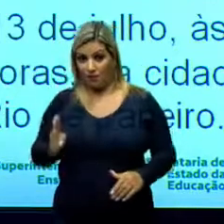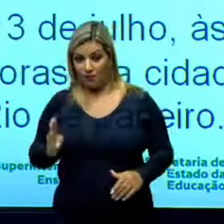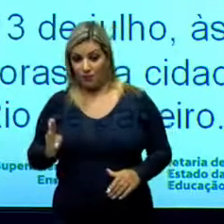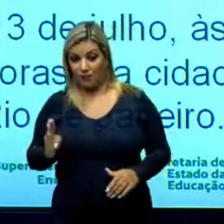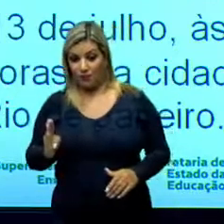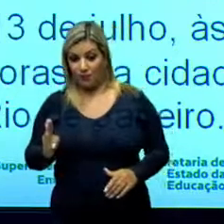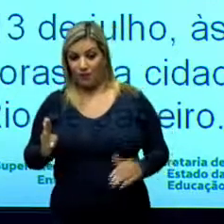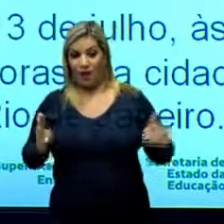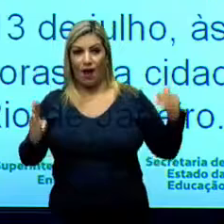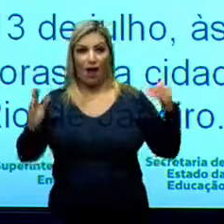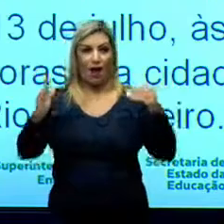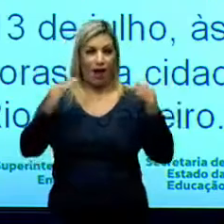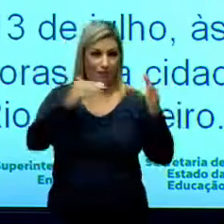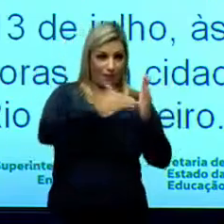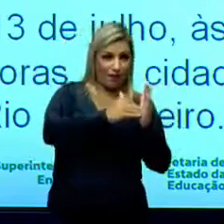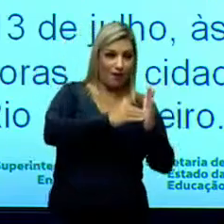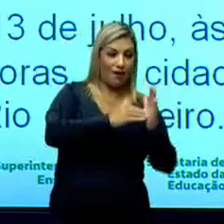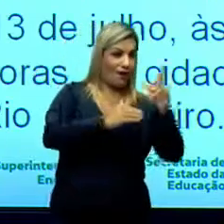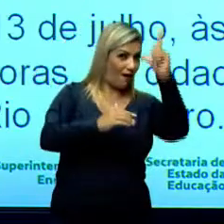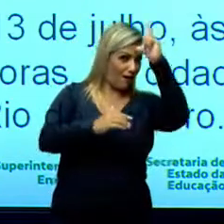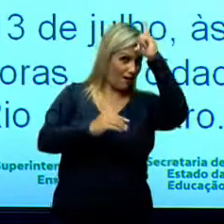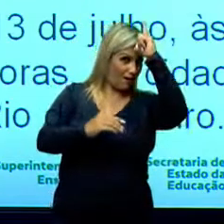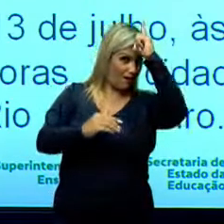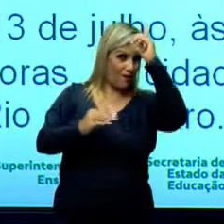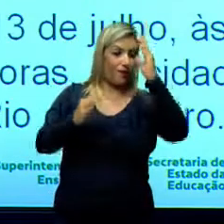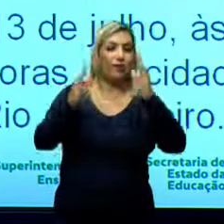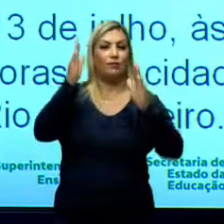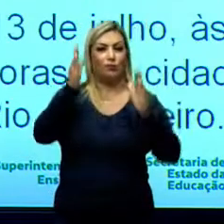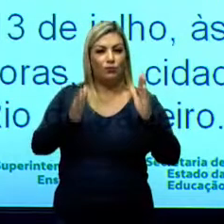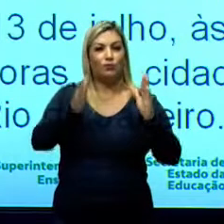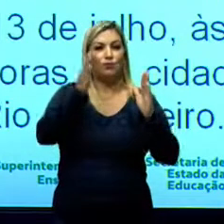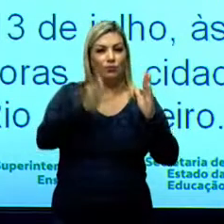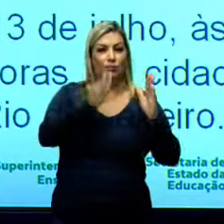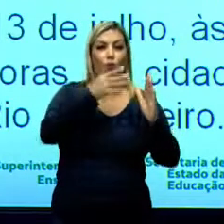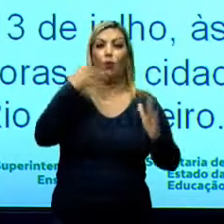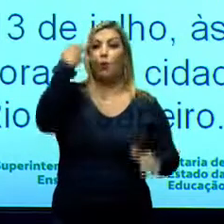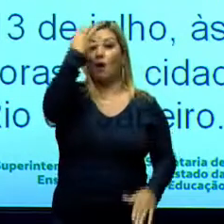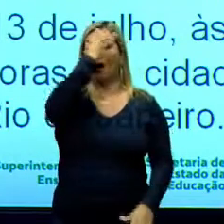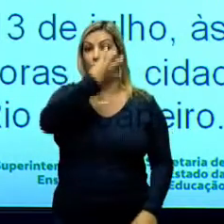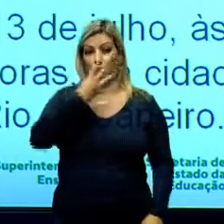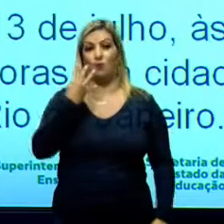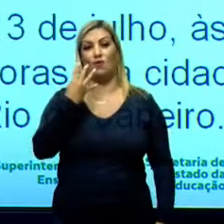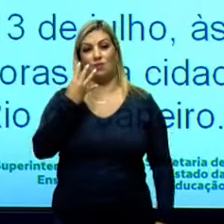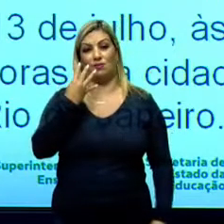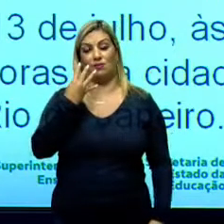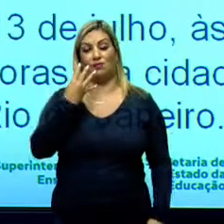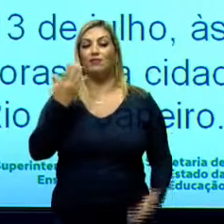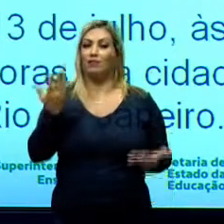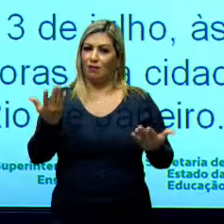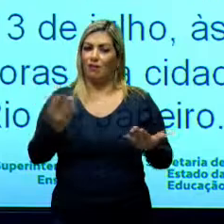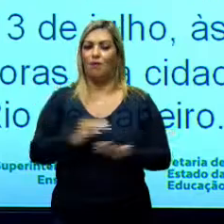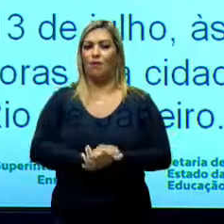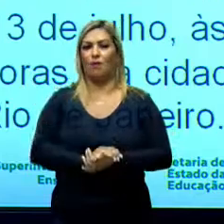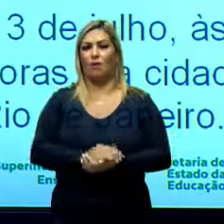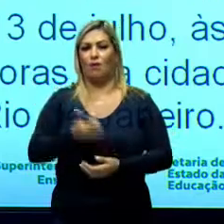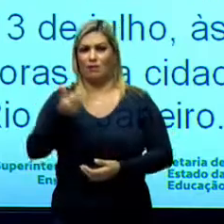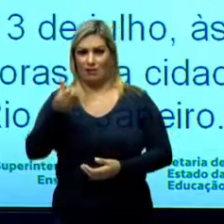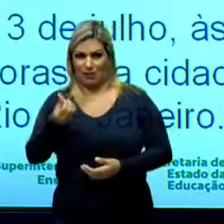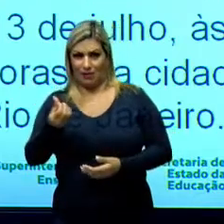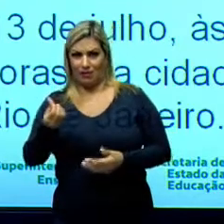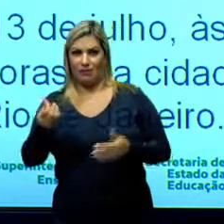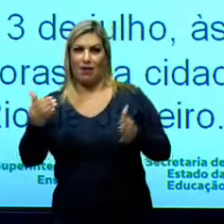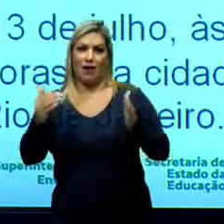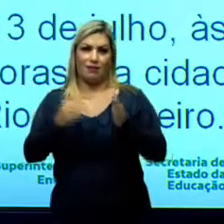faixa do Brasil até Berlim, eu tenho aqui o passar de 4 horas, 4 fuso horários. Então, ó, de 16,